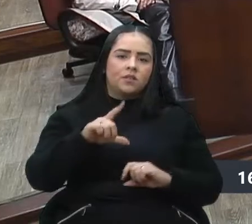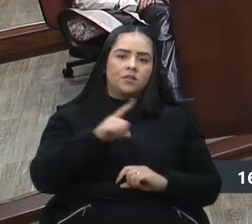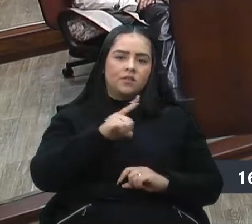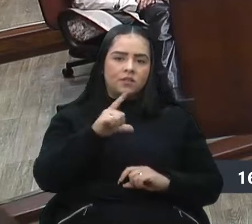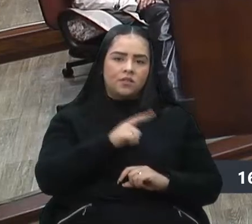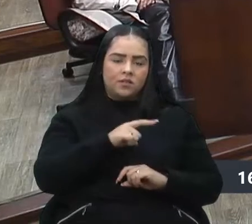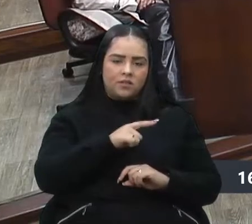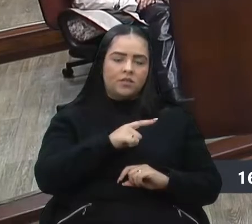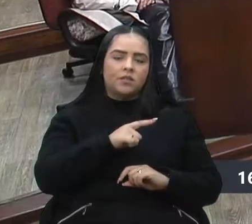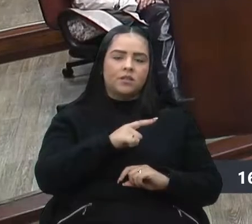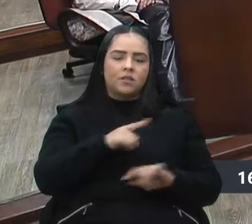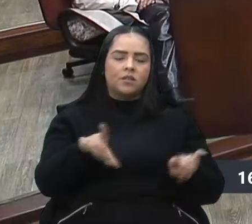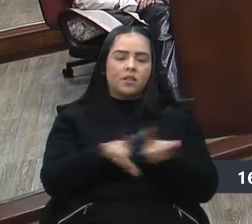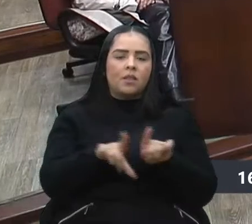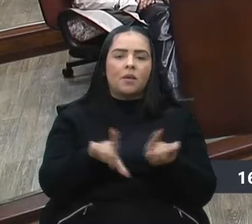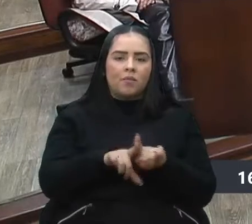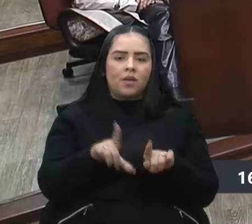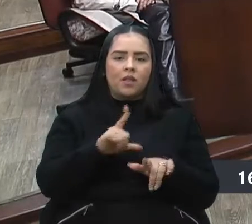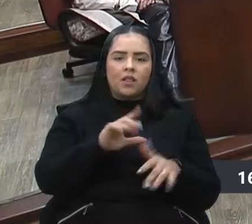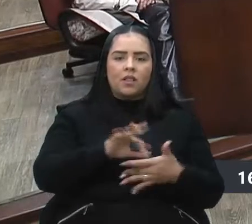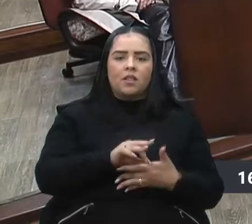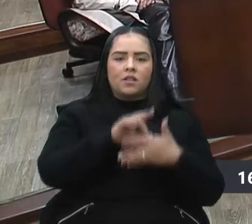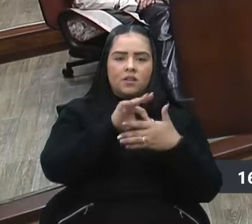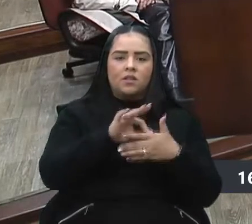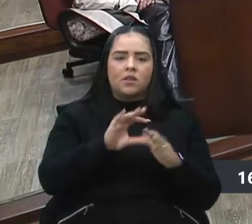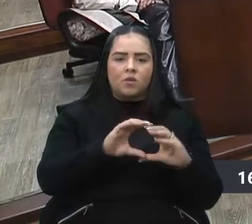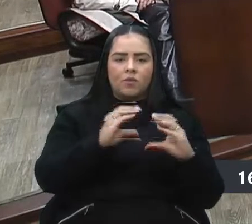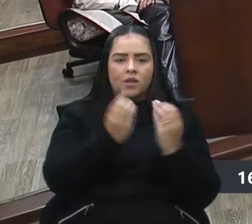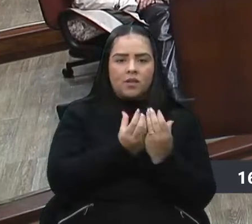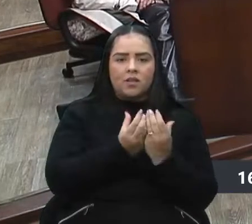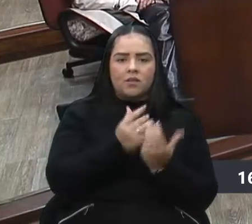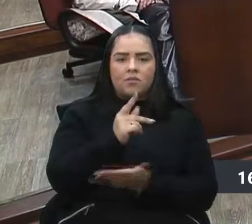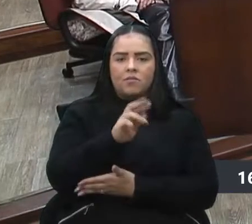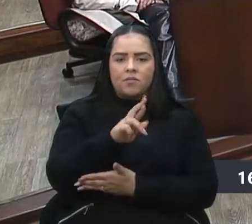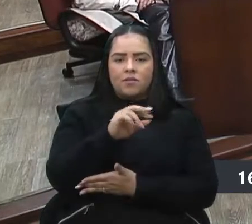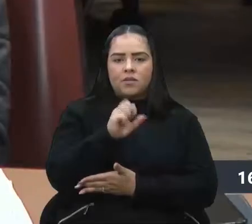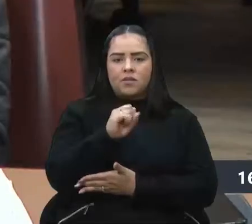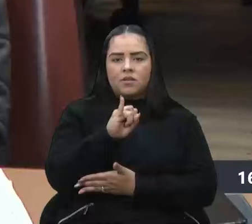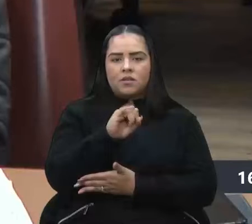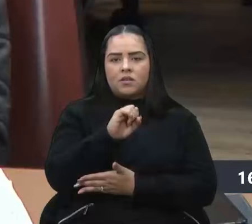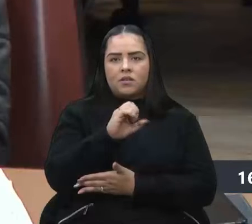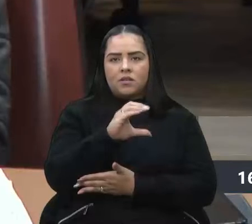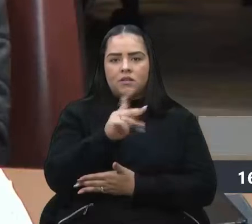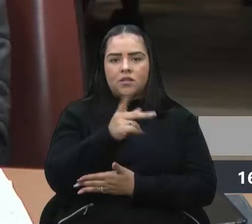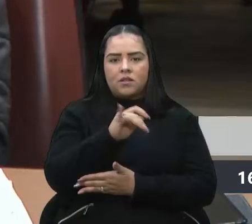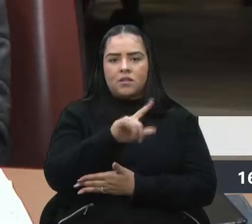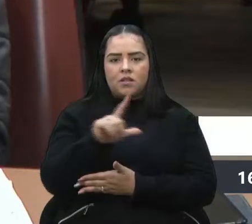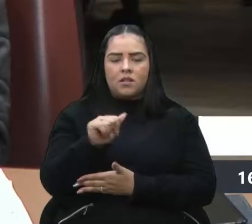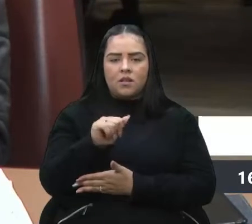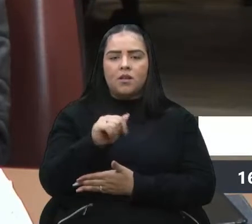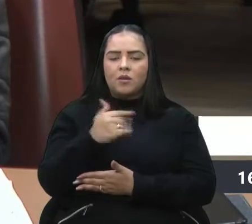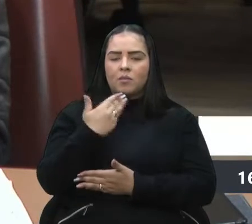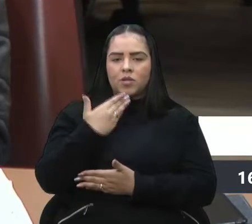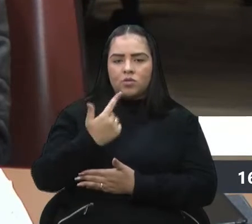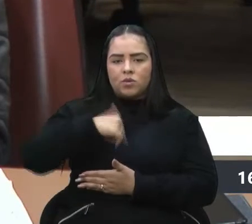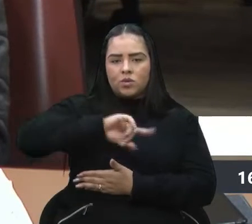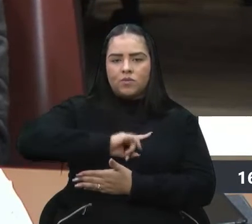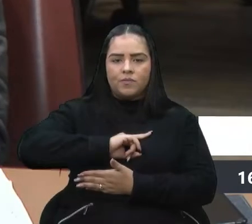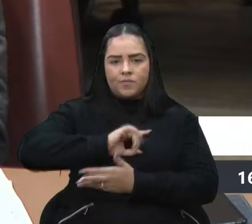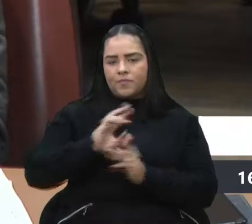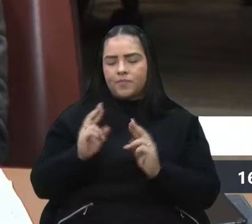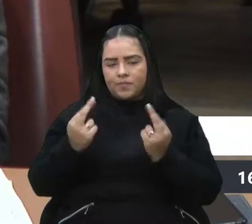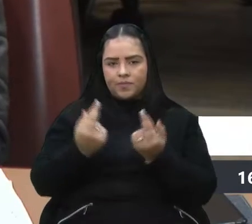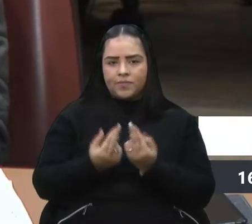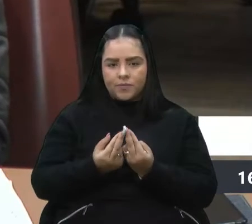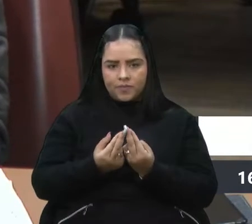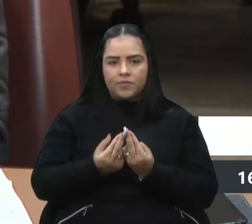uma líder comunitária da região, Priscila Vilas Boas, nos pediu ainda no ano passado também, nós tivemos essa reunião